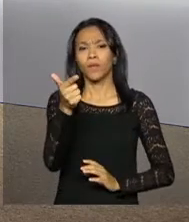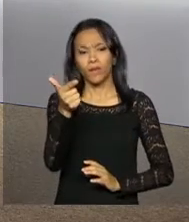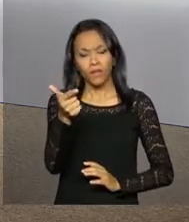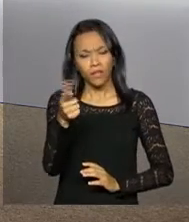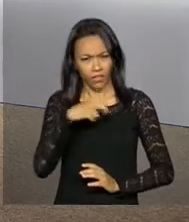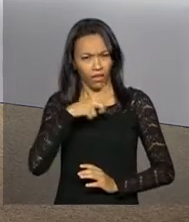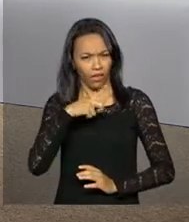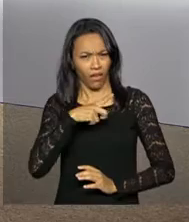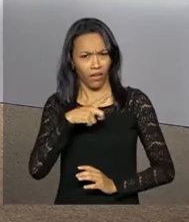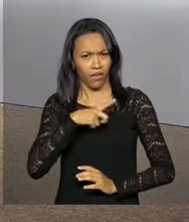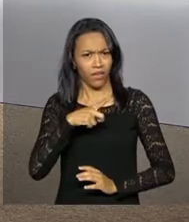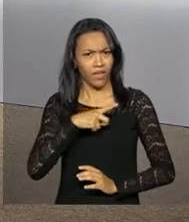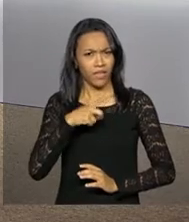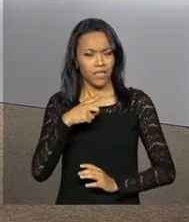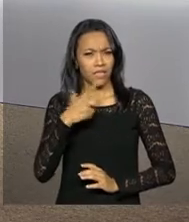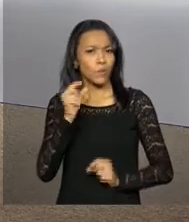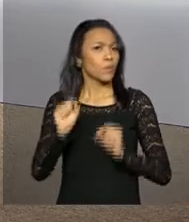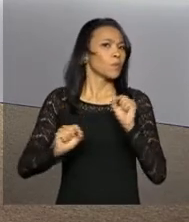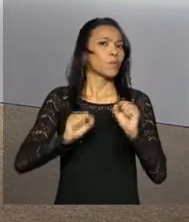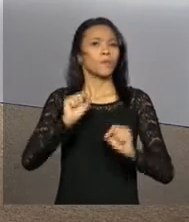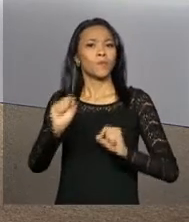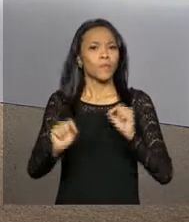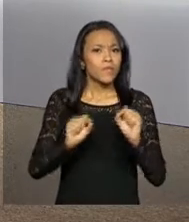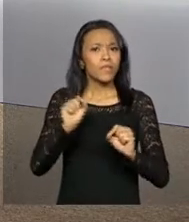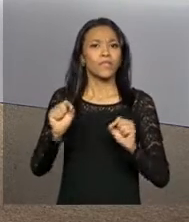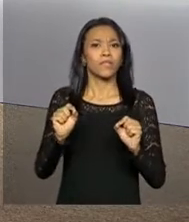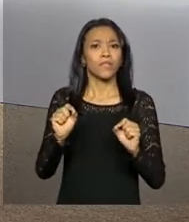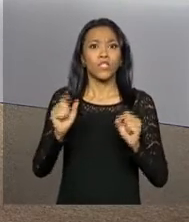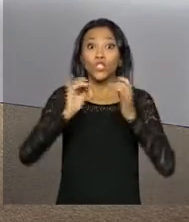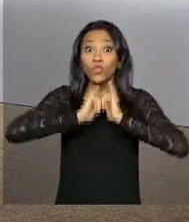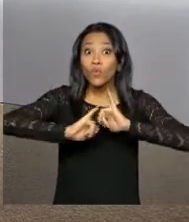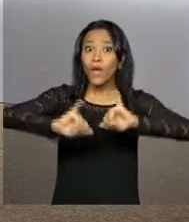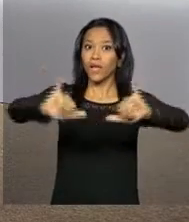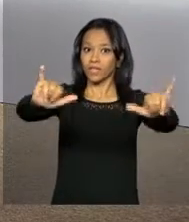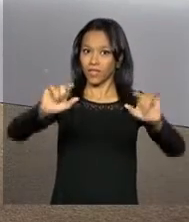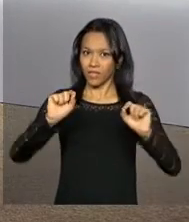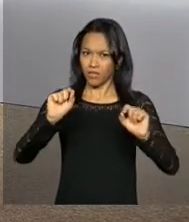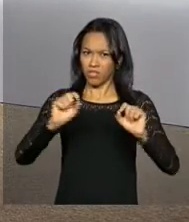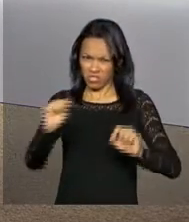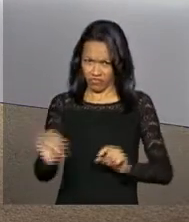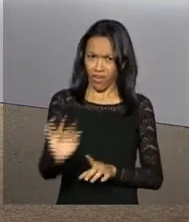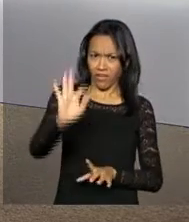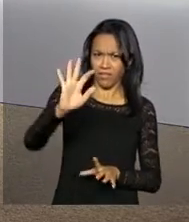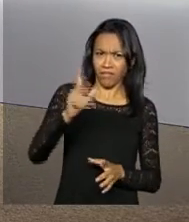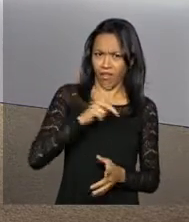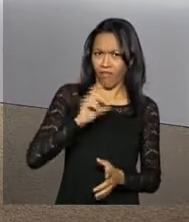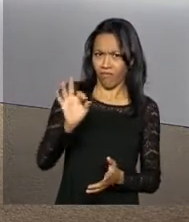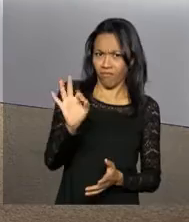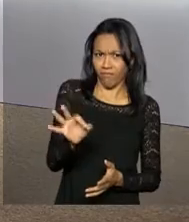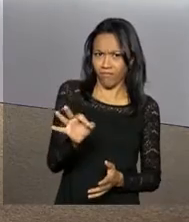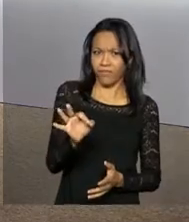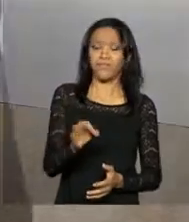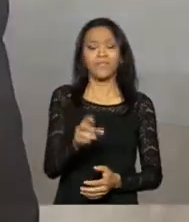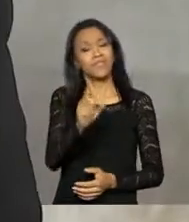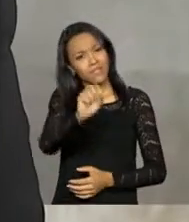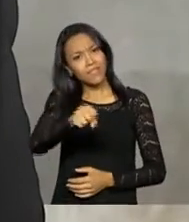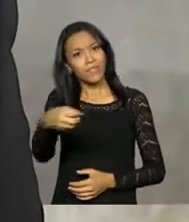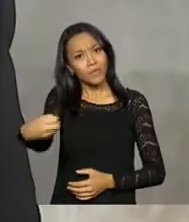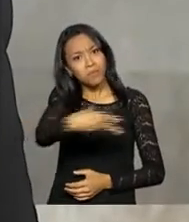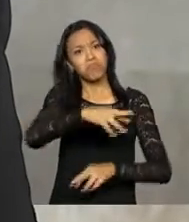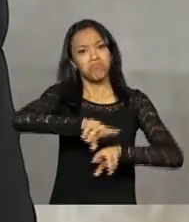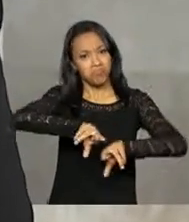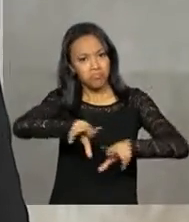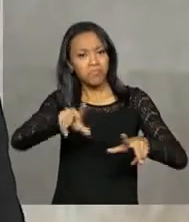tem também expectativa de divulgação de índice de inflação, é verdade? É, tem novidade sim,